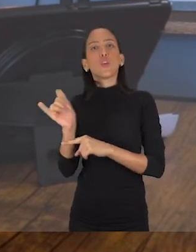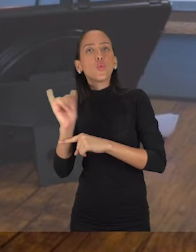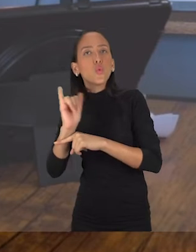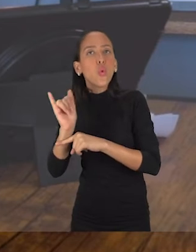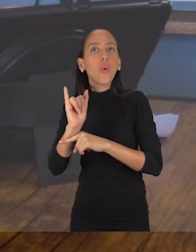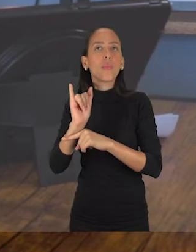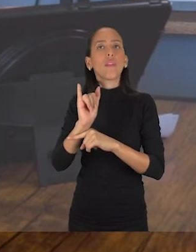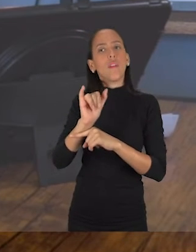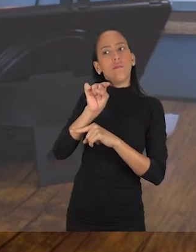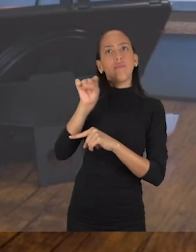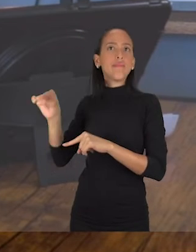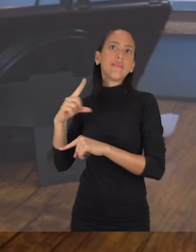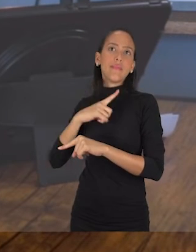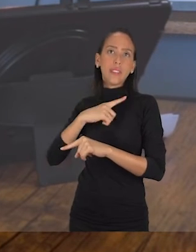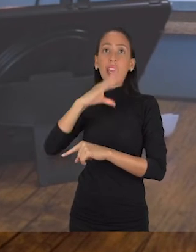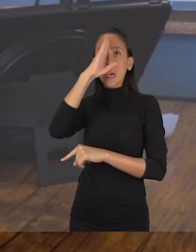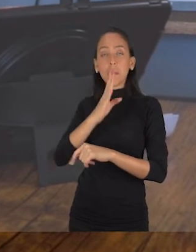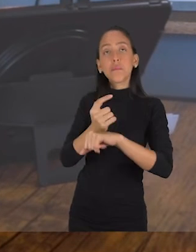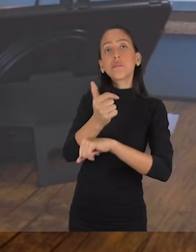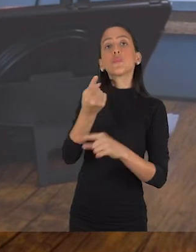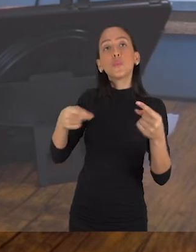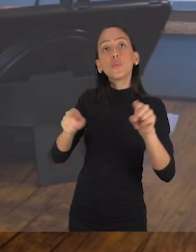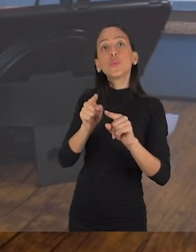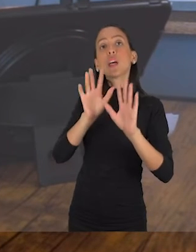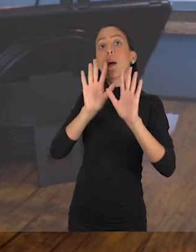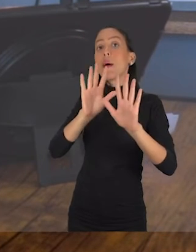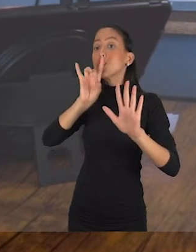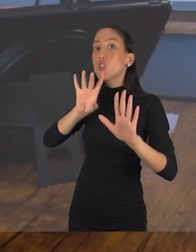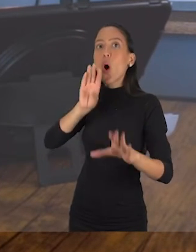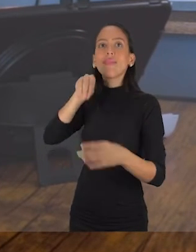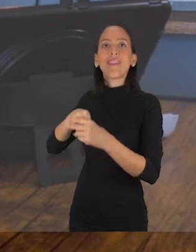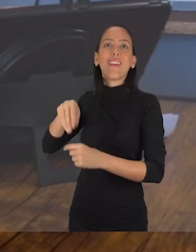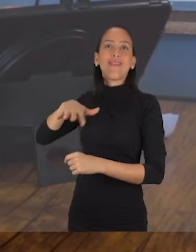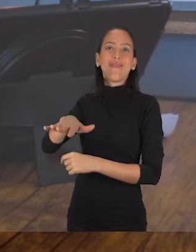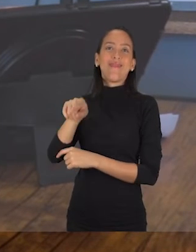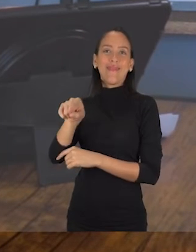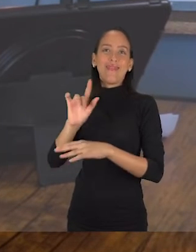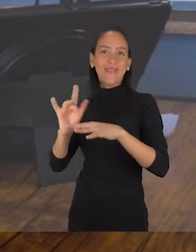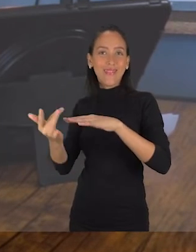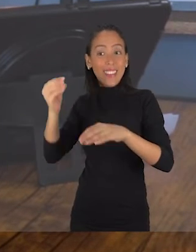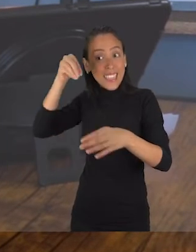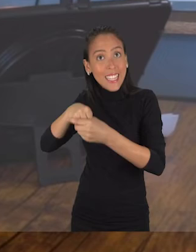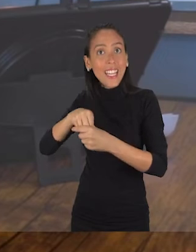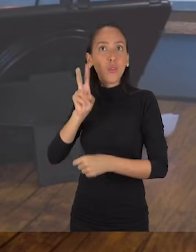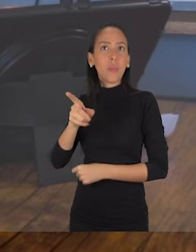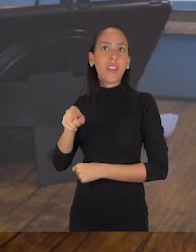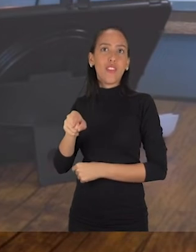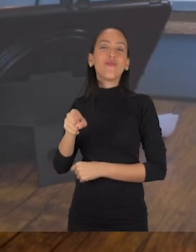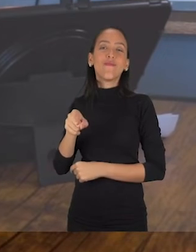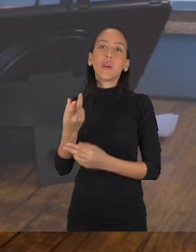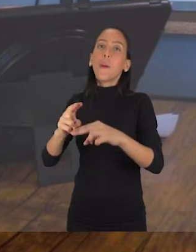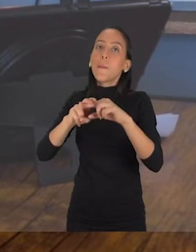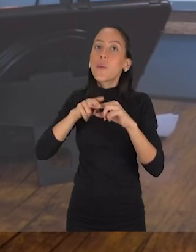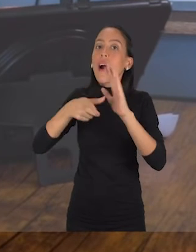volta e meia, eles também disponibilizam trilhas gratuitas pra vocês usarem, mas apenas se vocês forem publicar esses vídeos na ferramenta deles.